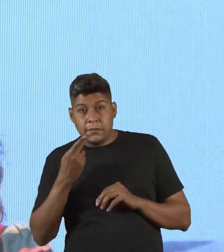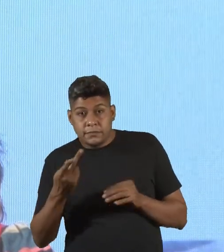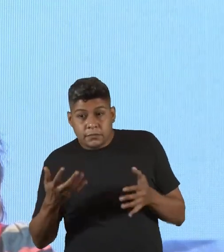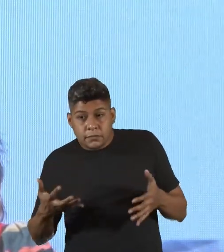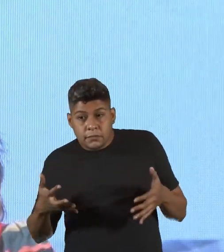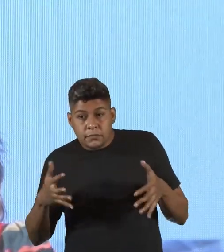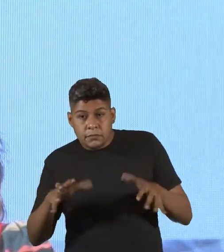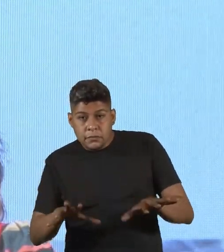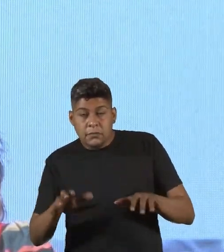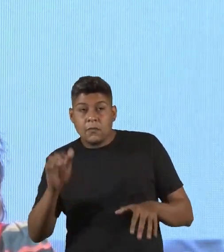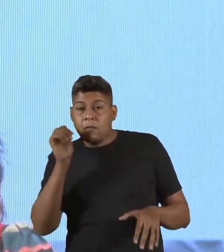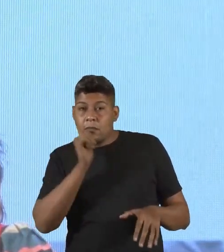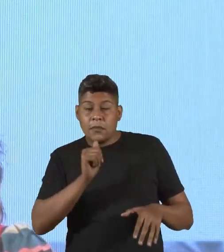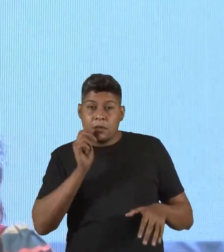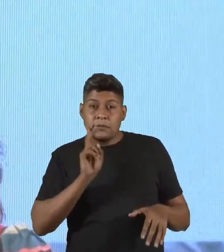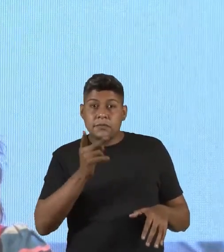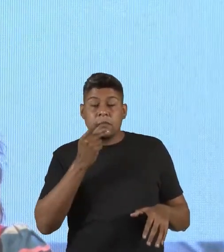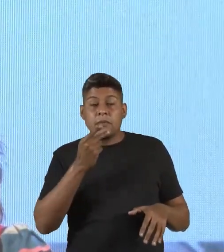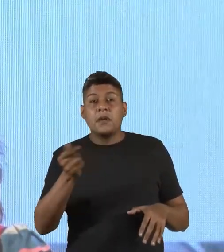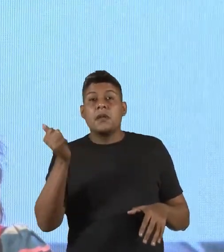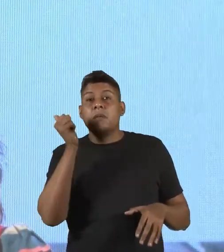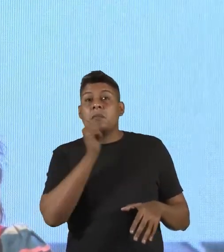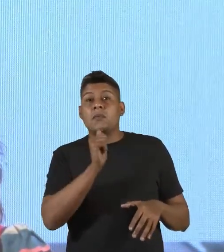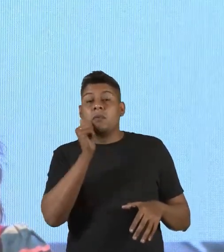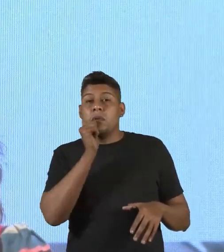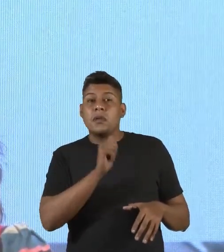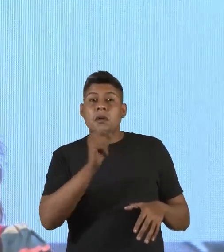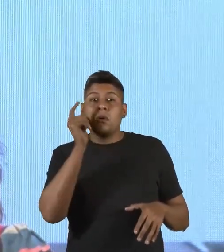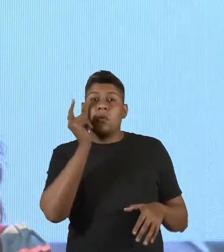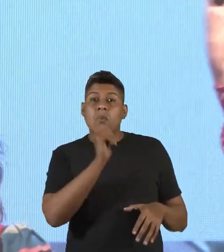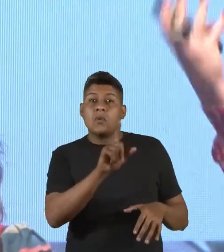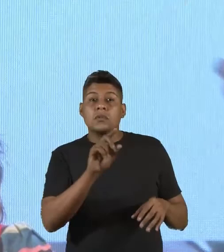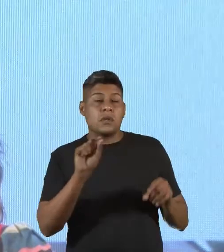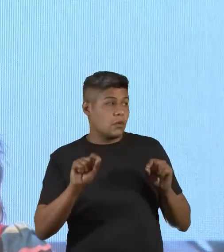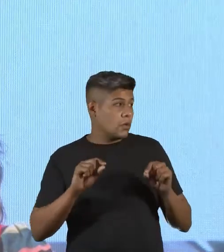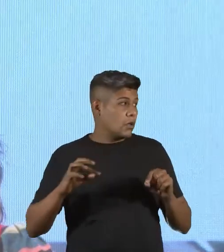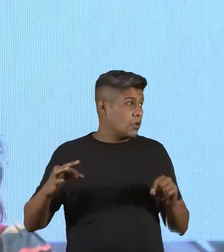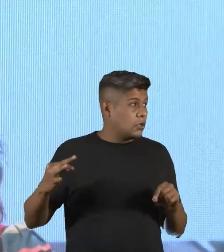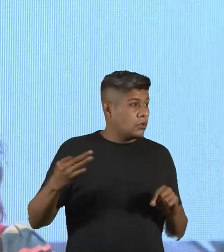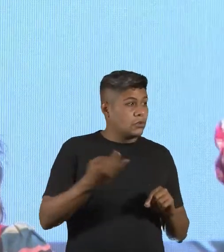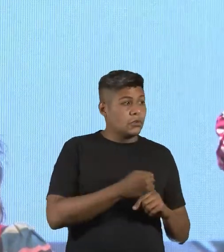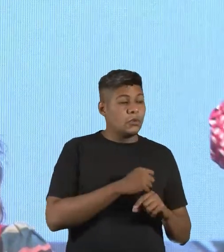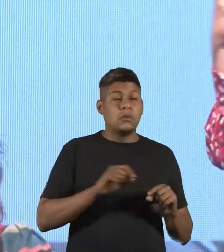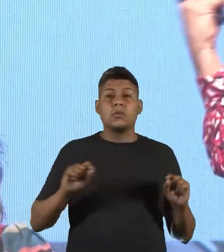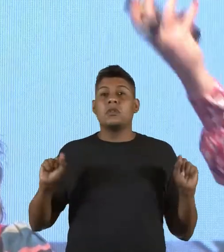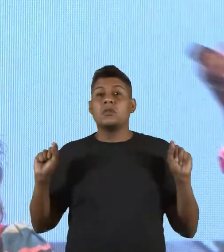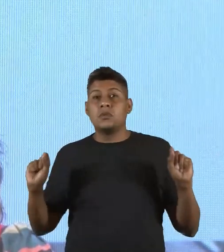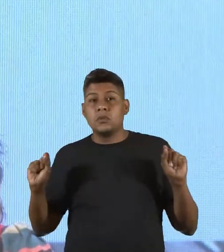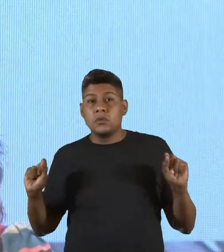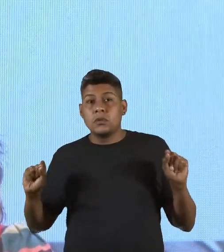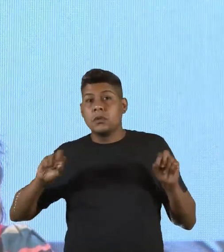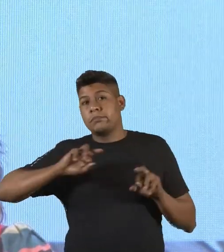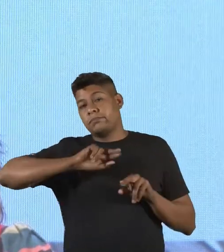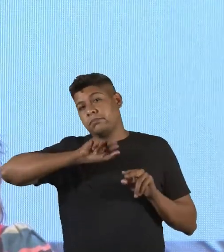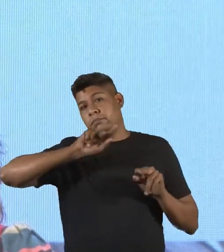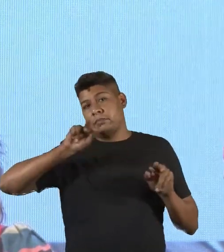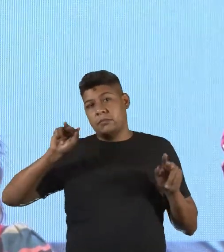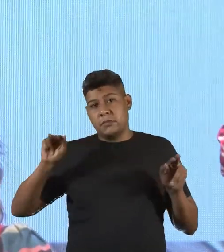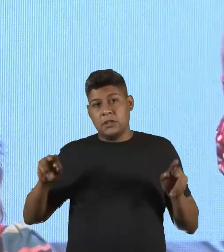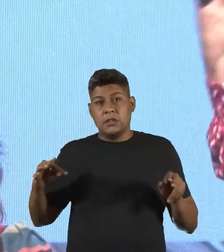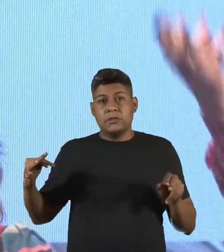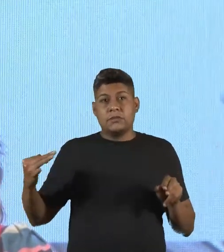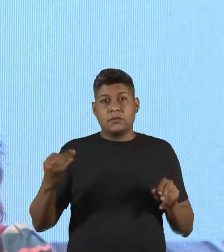inclusão da mulher, e eu sempre digo que a mulher, ela consegue trazer todas as transversalidades,